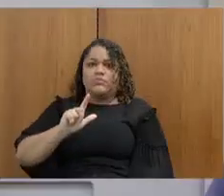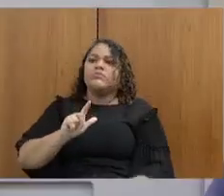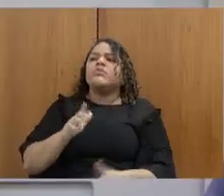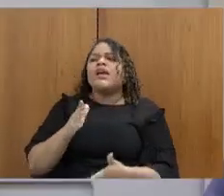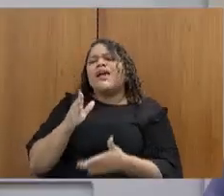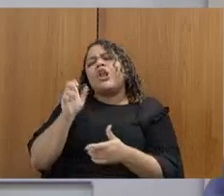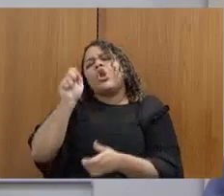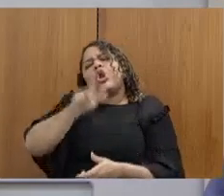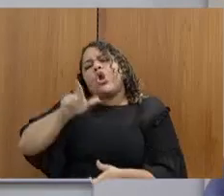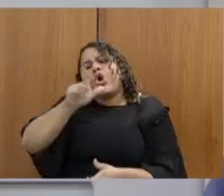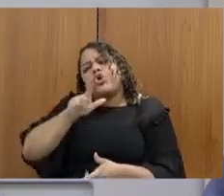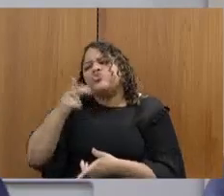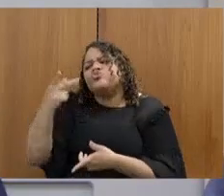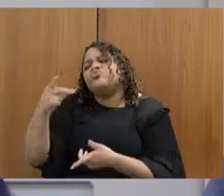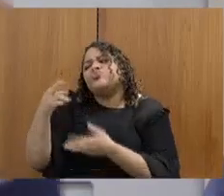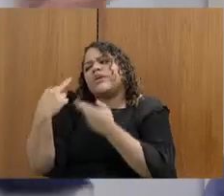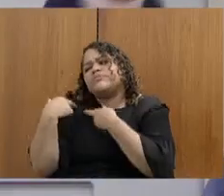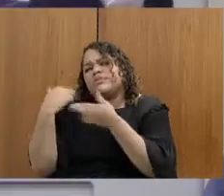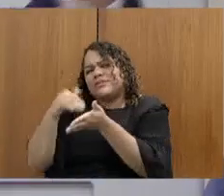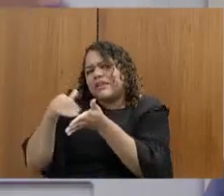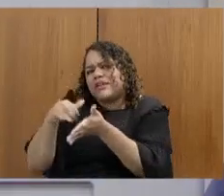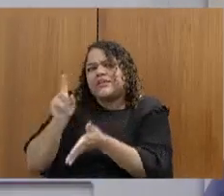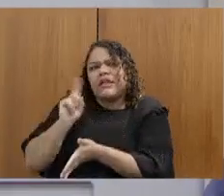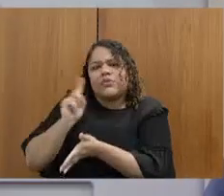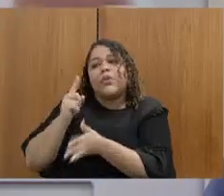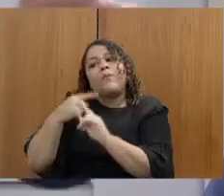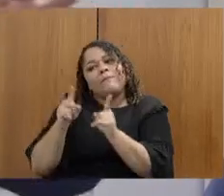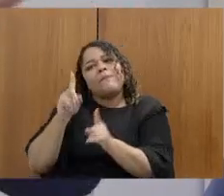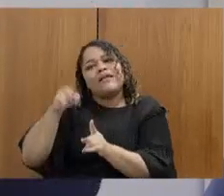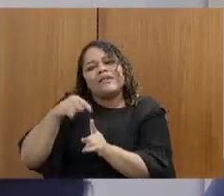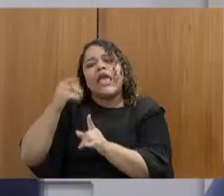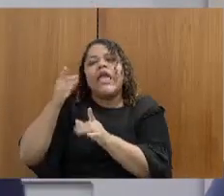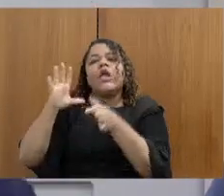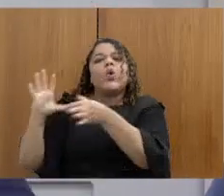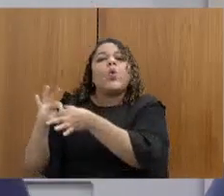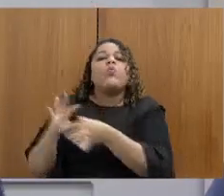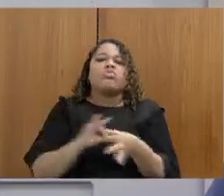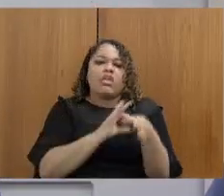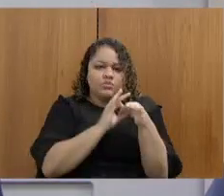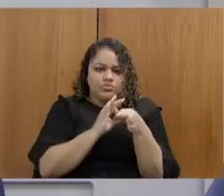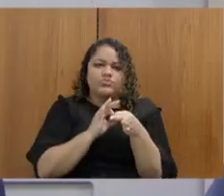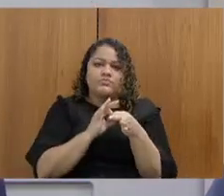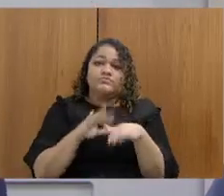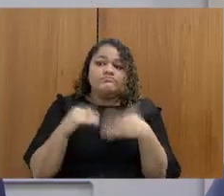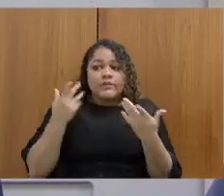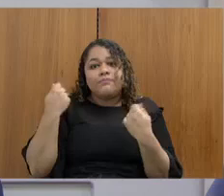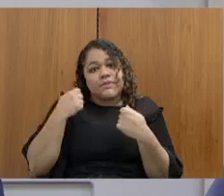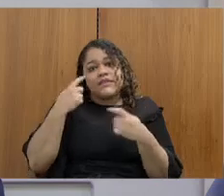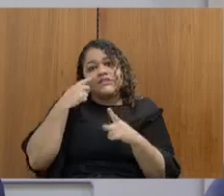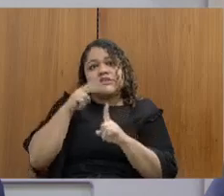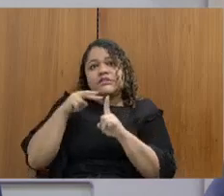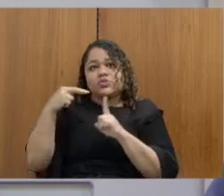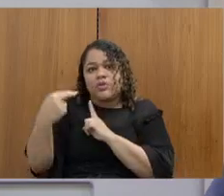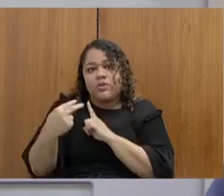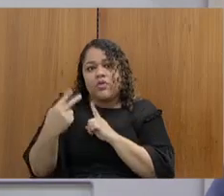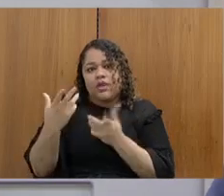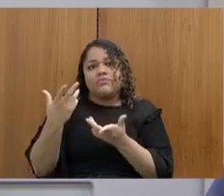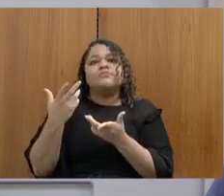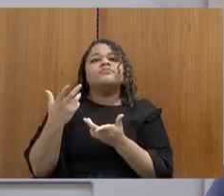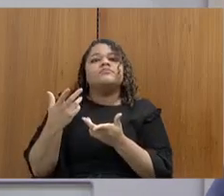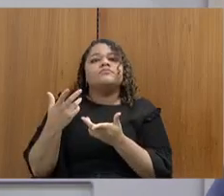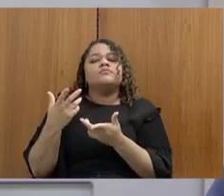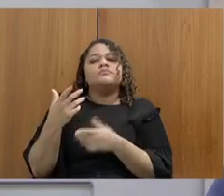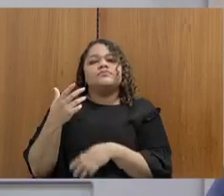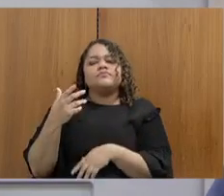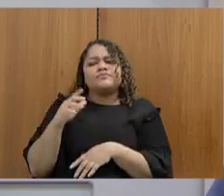maneira objetiva, mas é de maneira transversal, inclusive aqui o último slide fala da integração, então, nós precisamos ter um pouco esse olhar. Nós vamos falar isso depois com a delegada